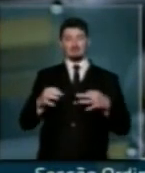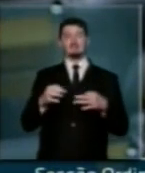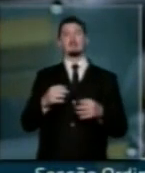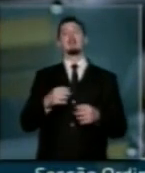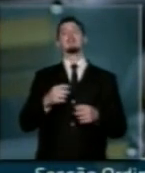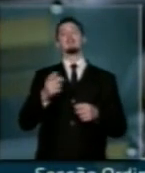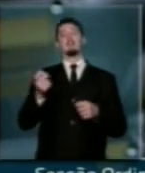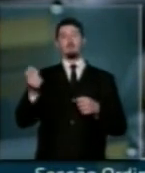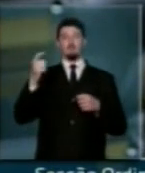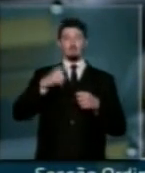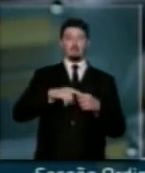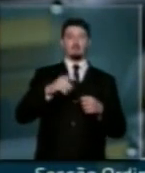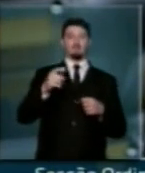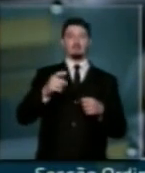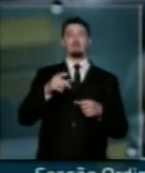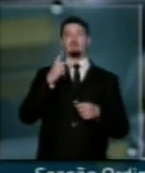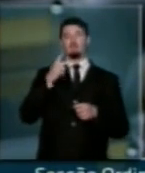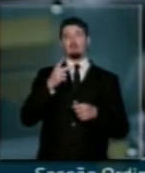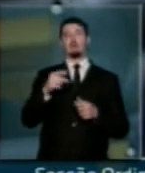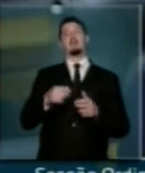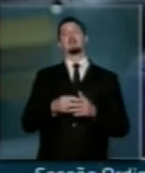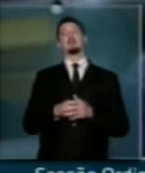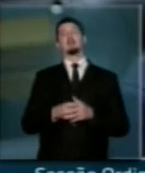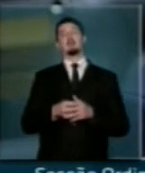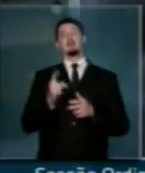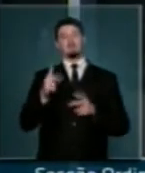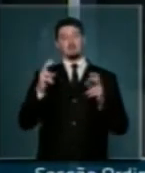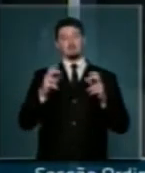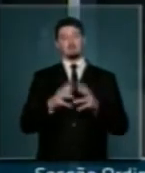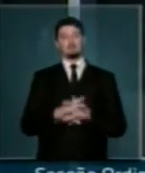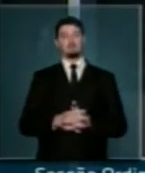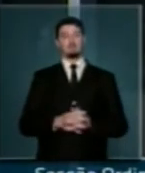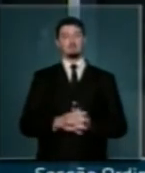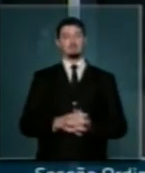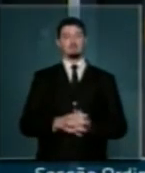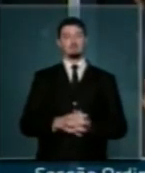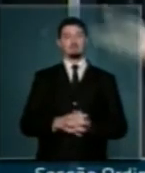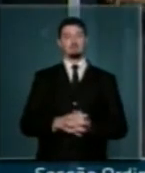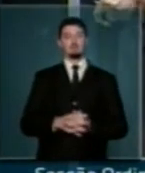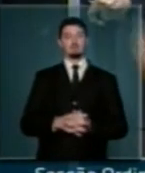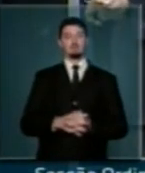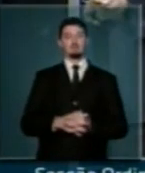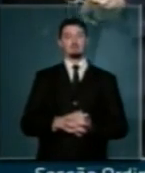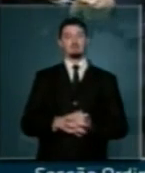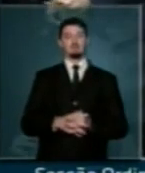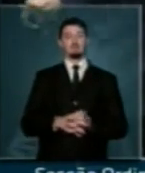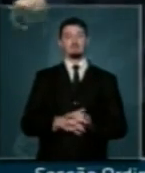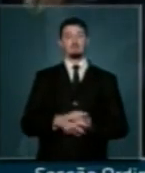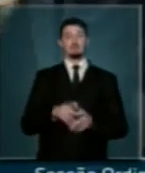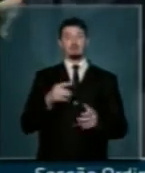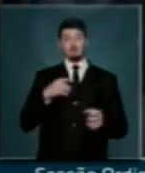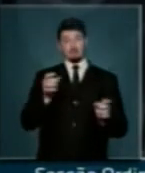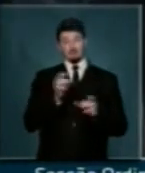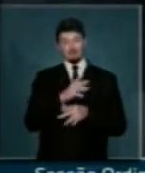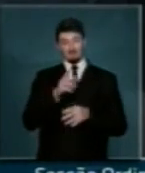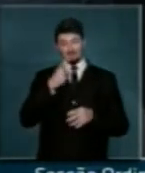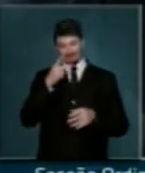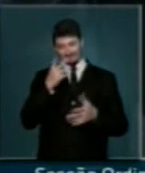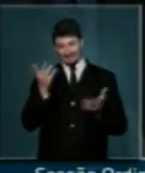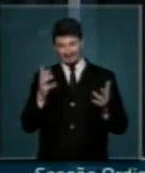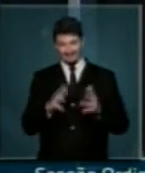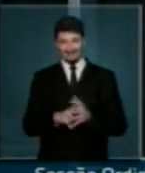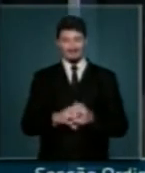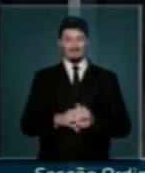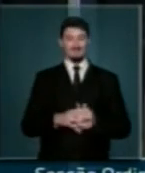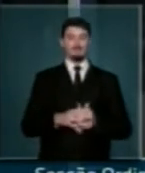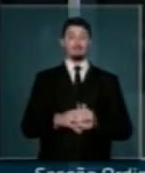oportuno voltarei a me dirigir a respeito acerca desse assunto. Tá bom. Eu queria só terminar a minha fala